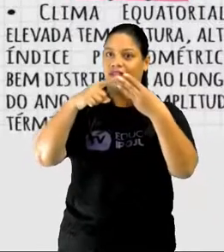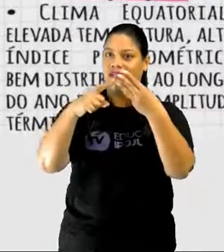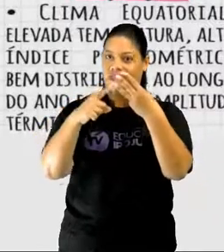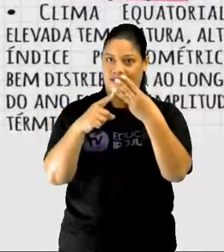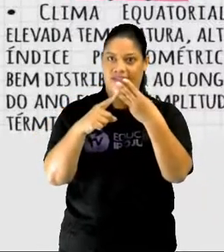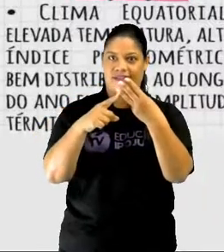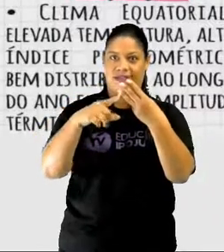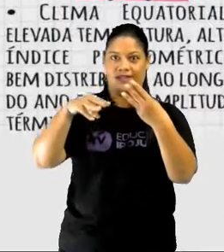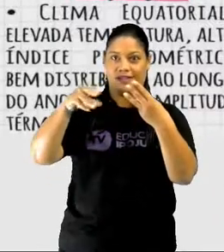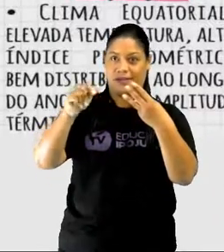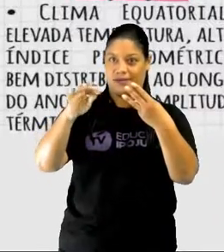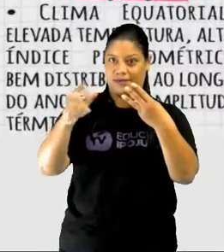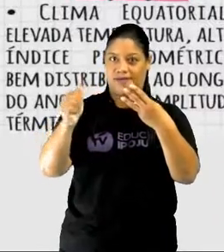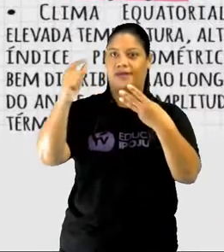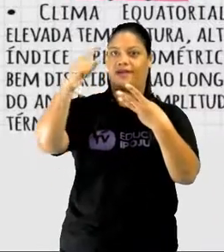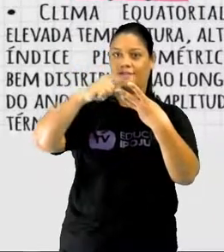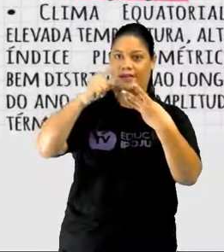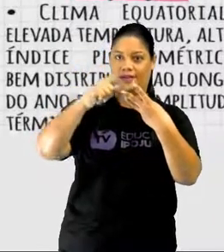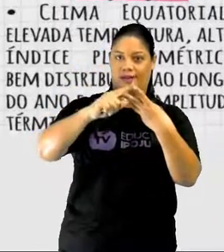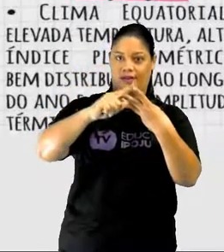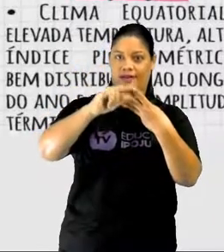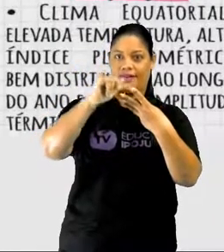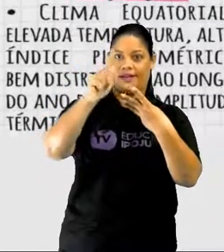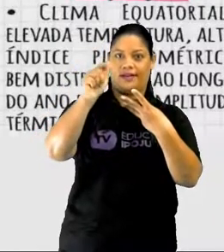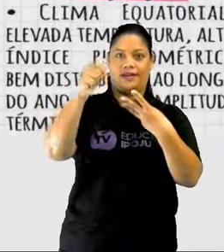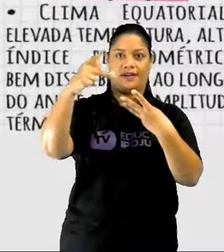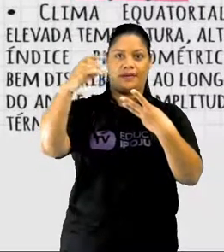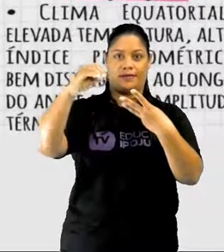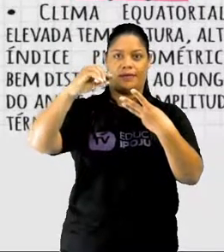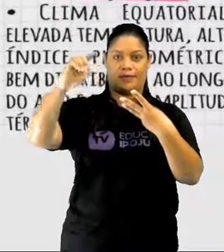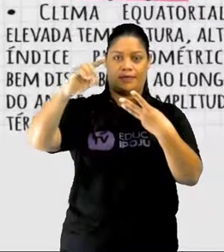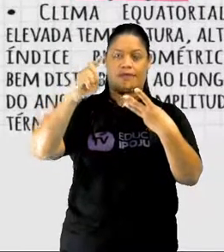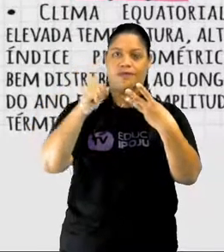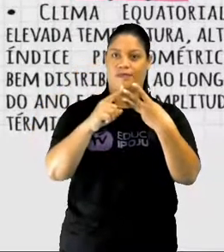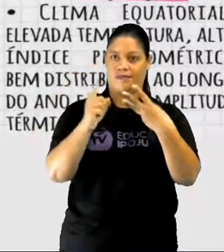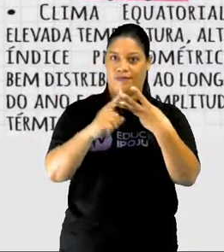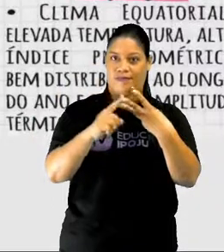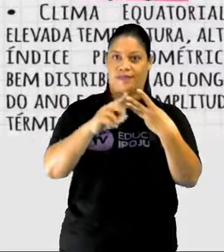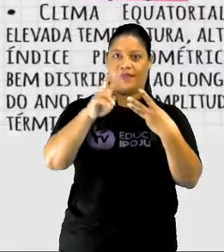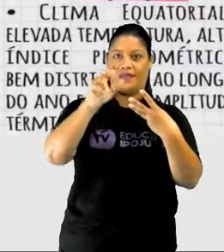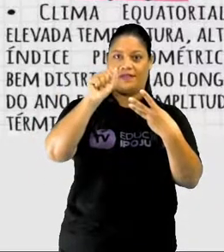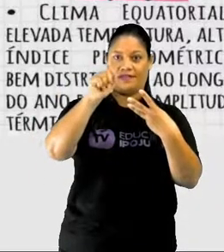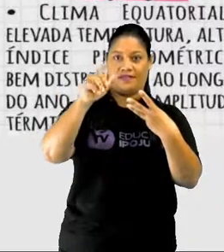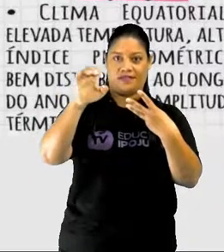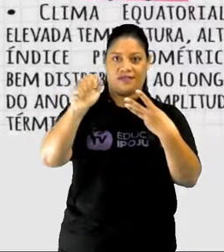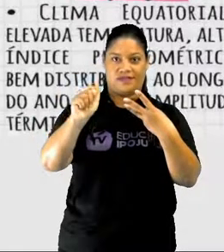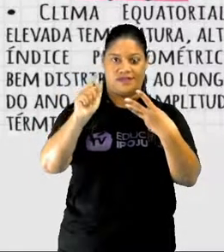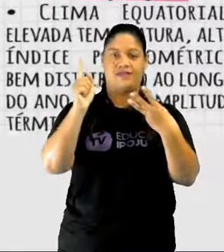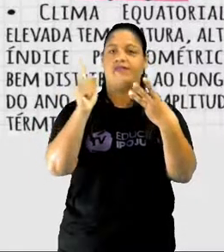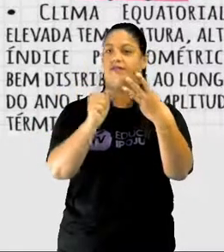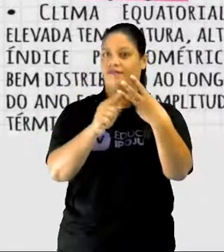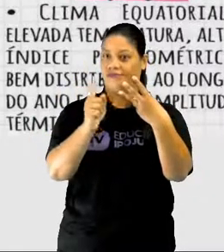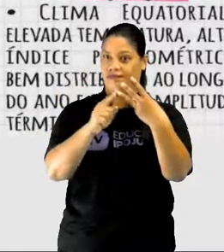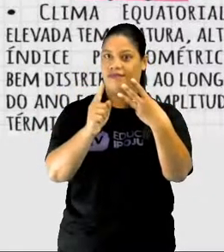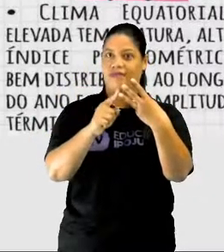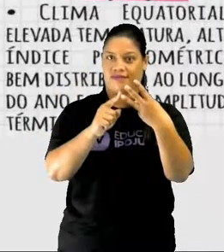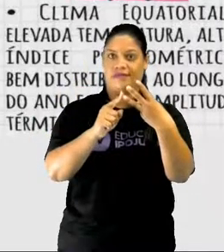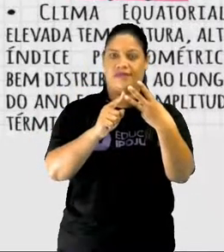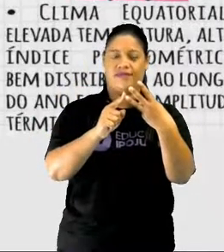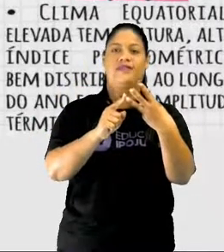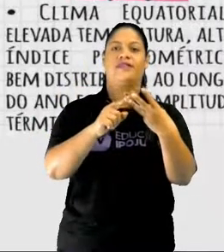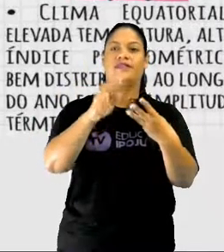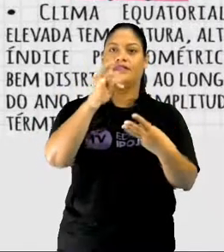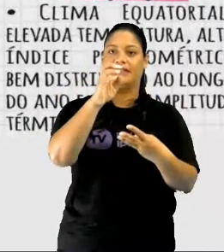de mata. A mata de Igapó, a mata de Vásia e a mata de Terra